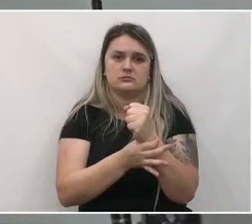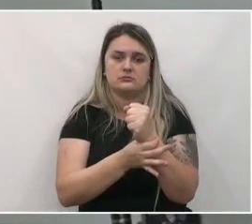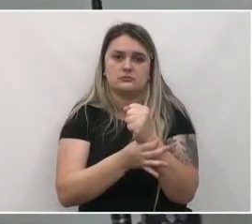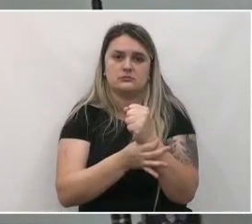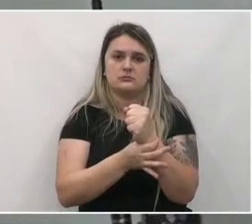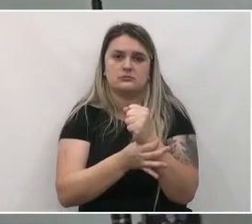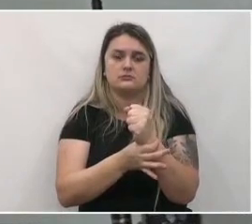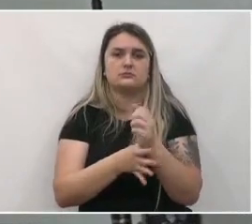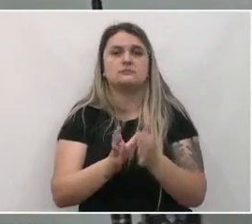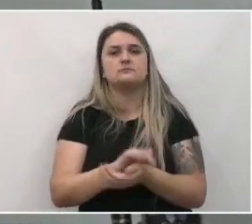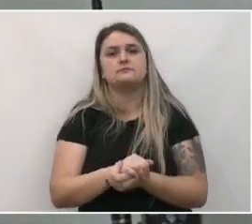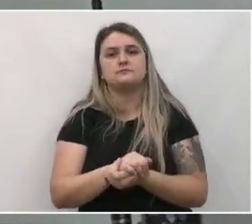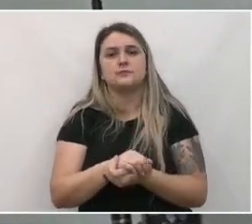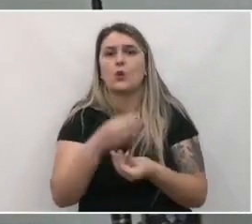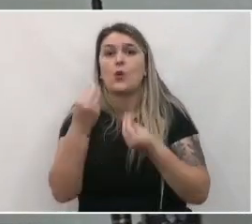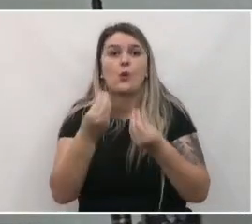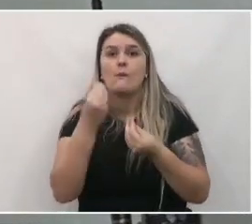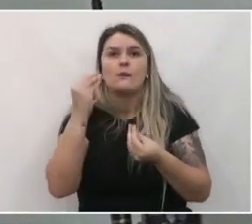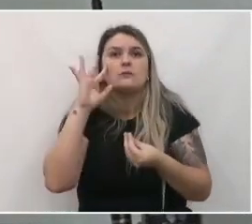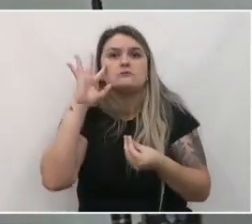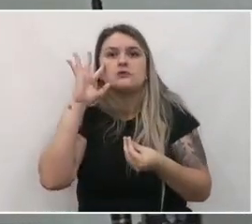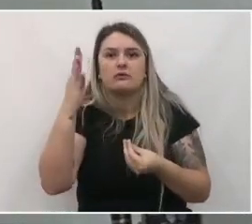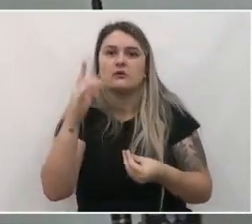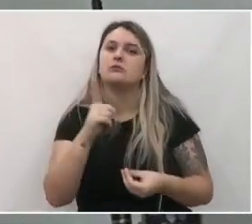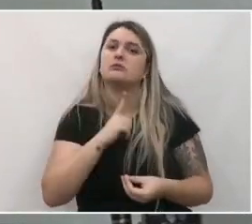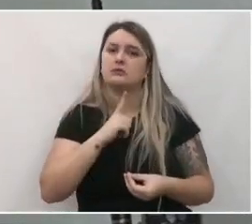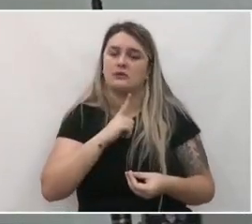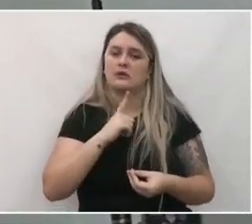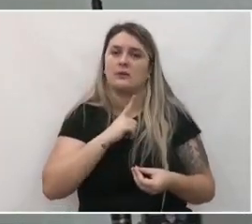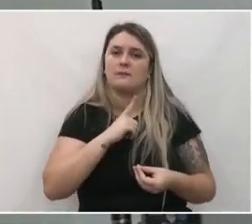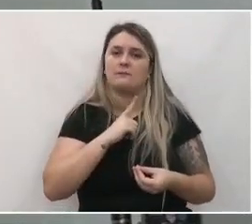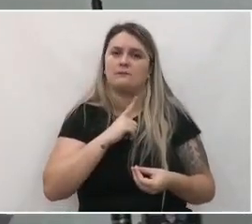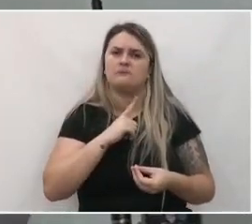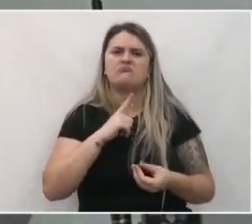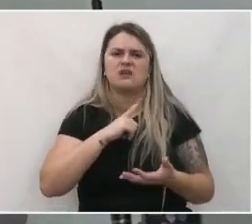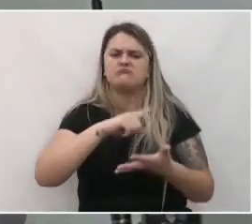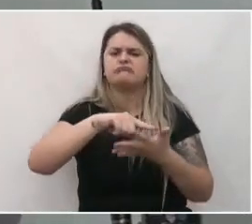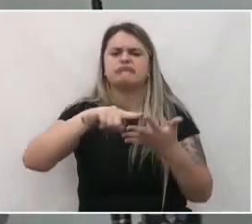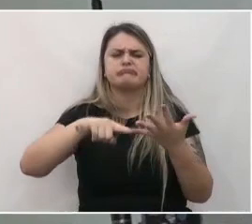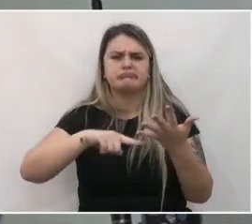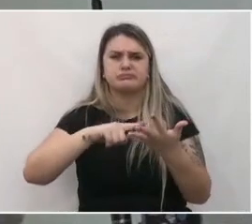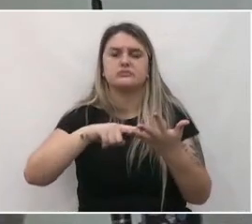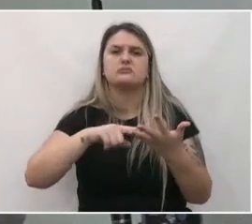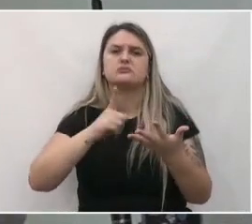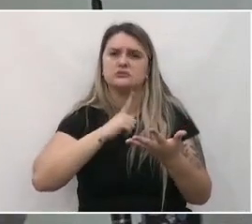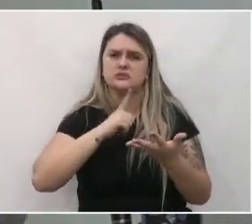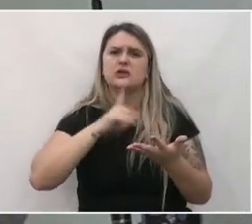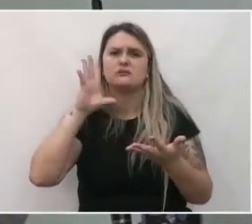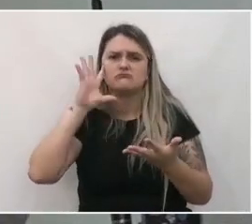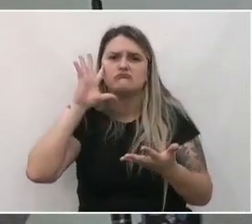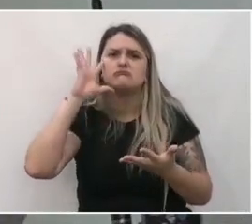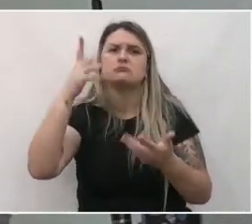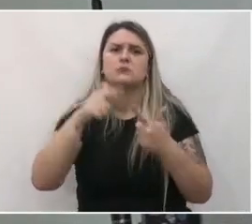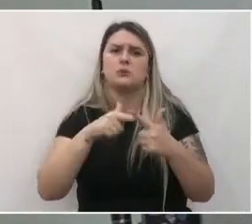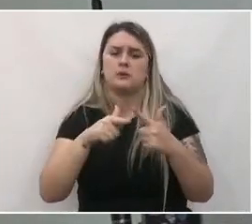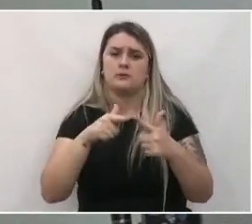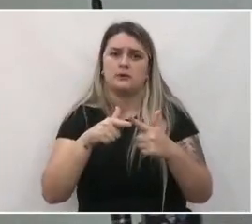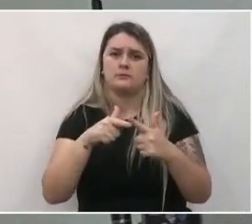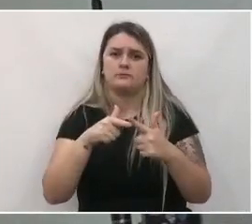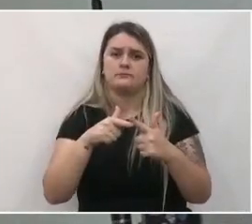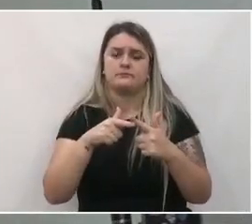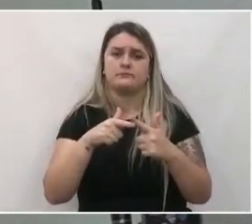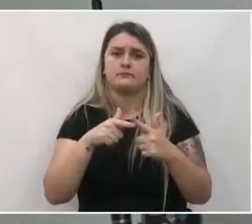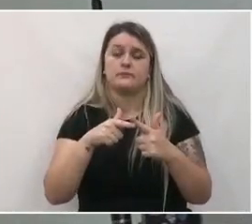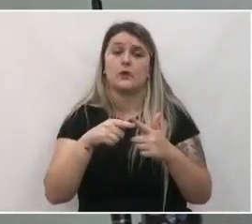Sim. Mecanismos de solução existem. Para várias situações existe solução, certo?